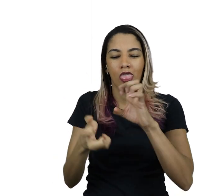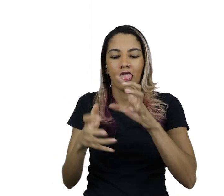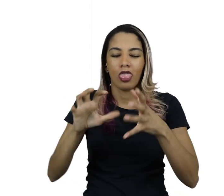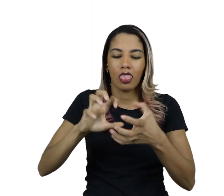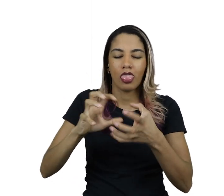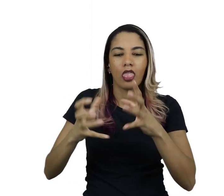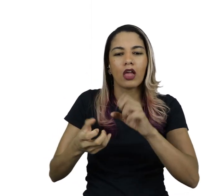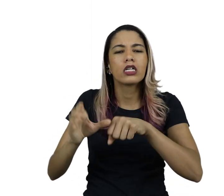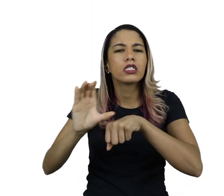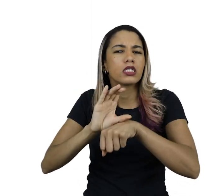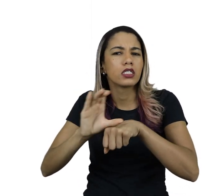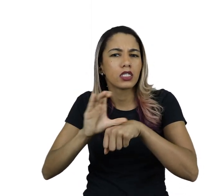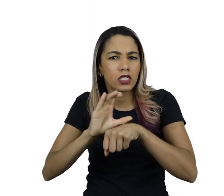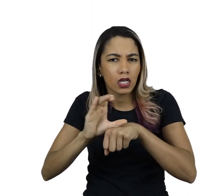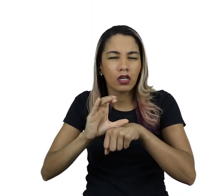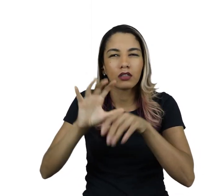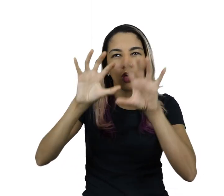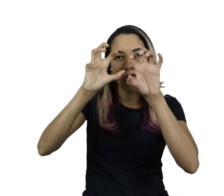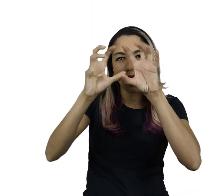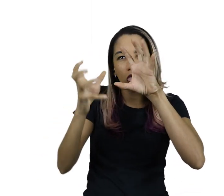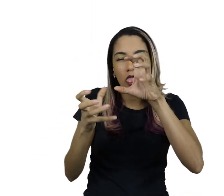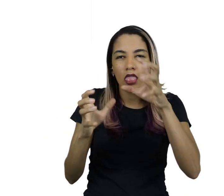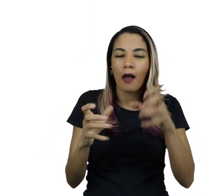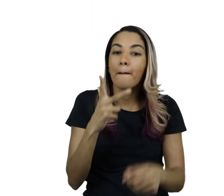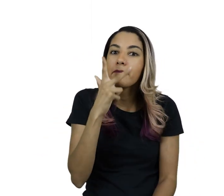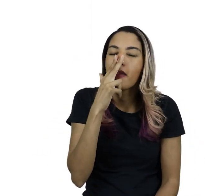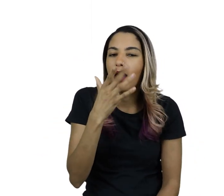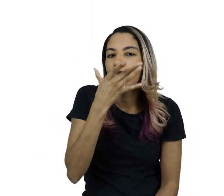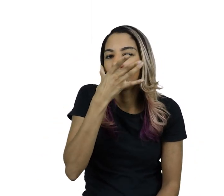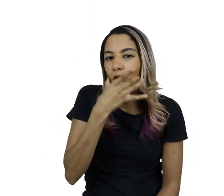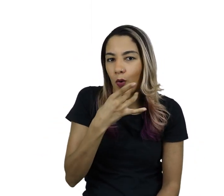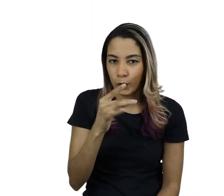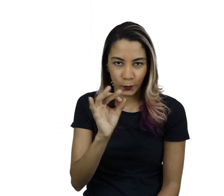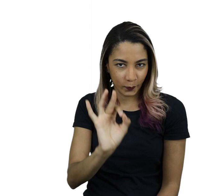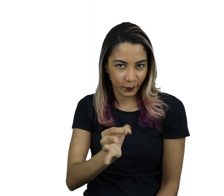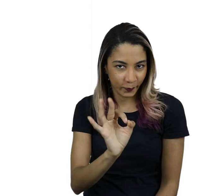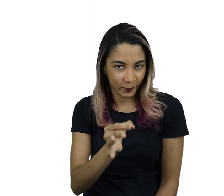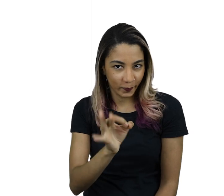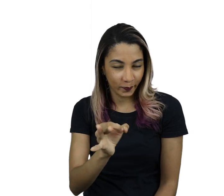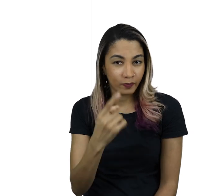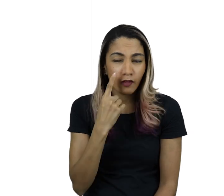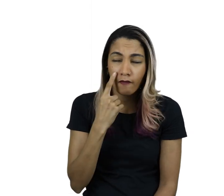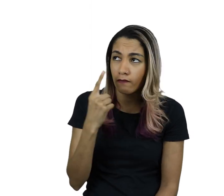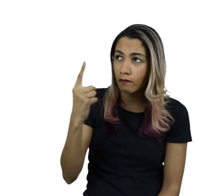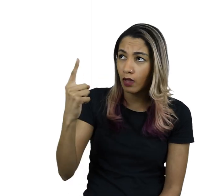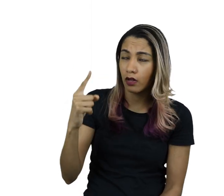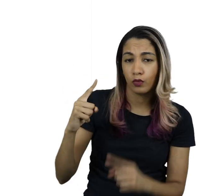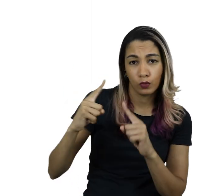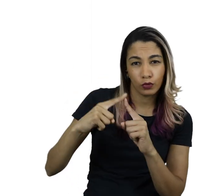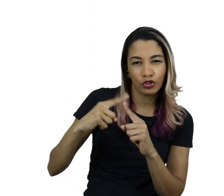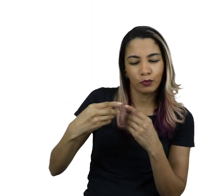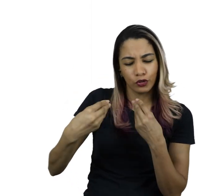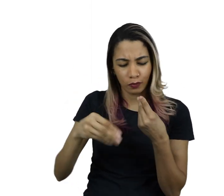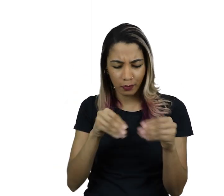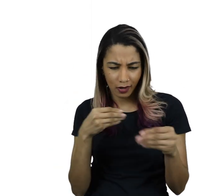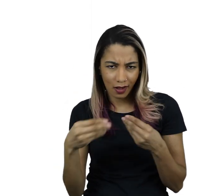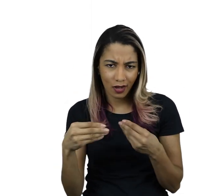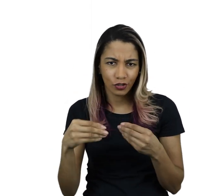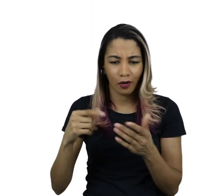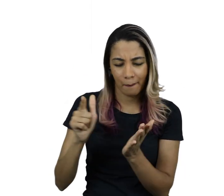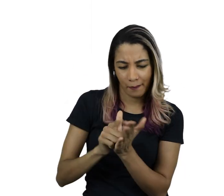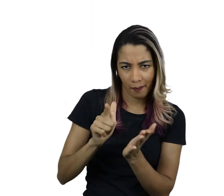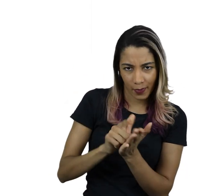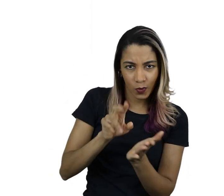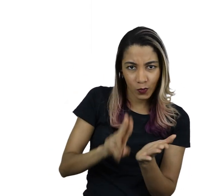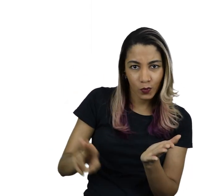acinzentada, na qual, aos poucos, vemos formar-se um rosto. Perceba como o tipo de papel e de